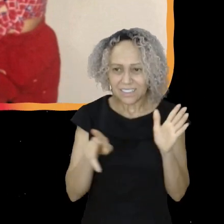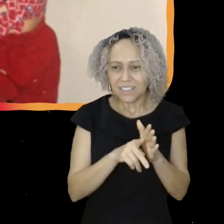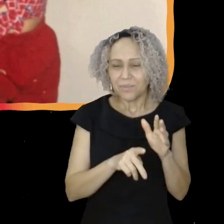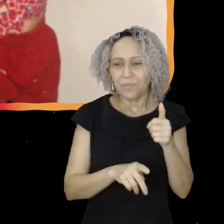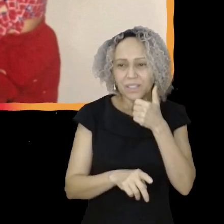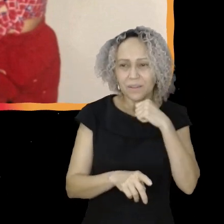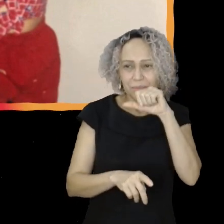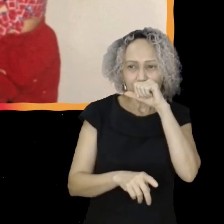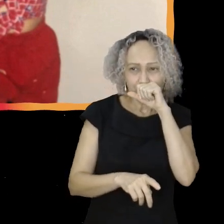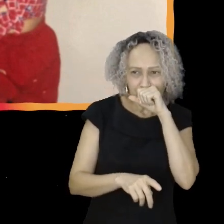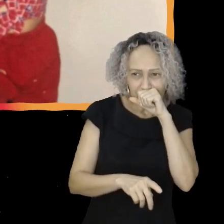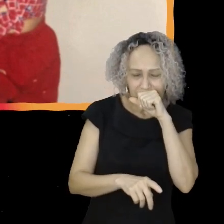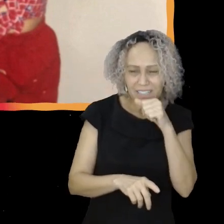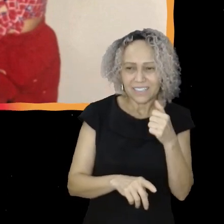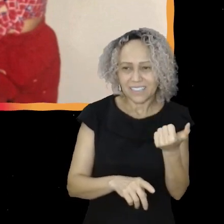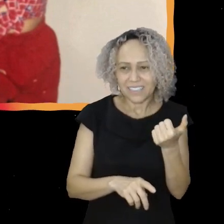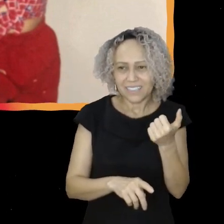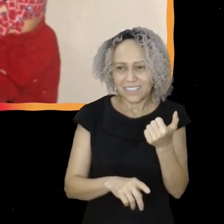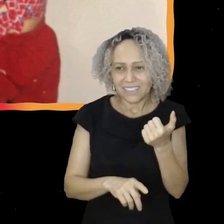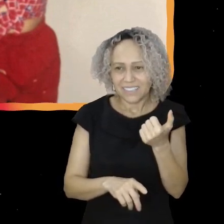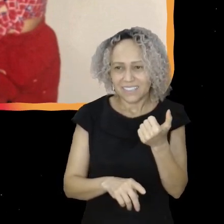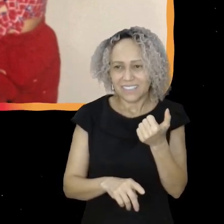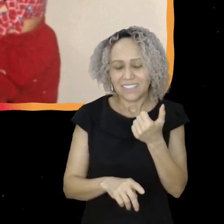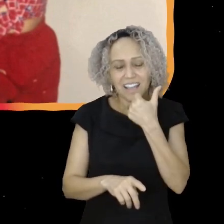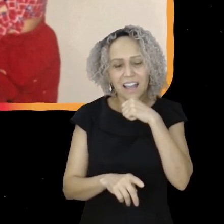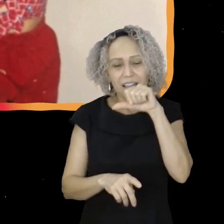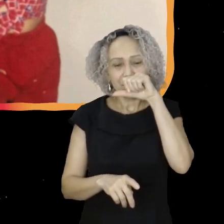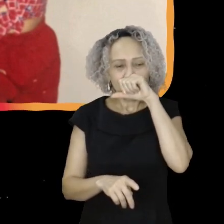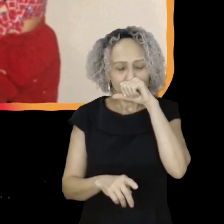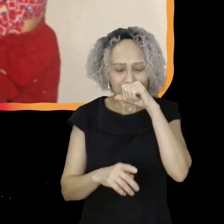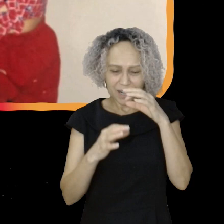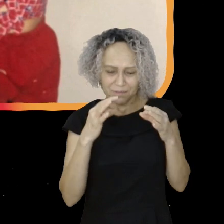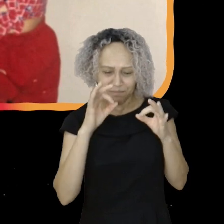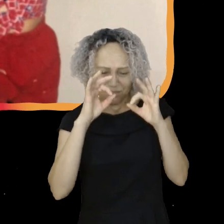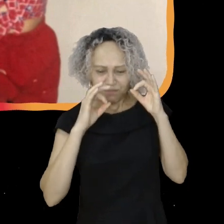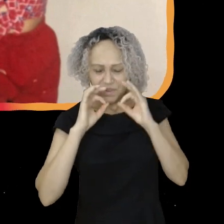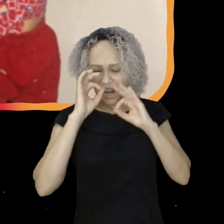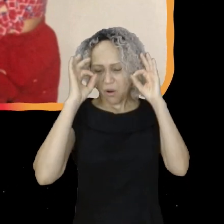Enfim, ela já me toda produzia pra militar.